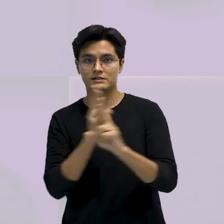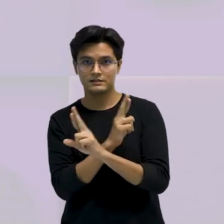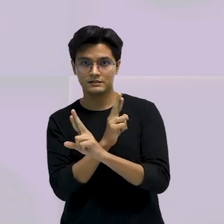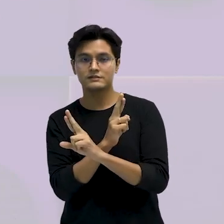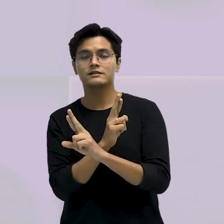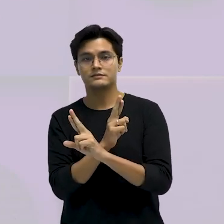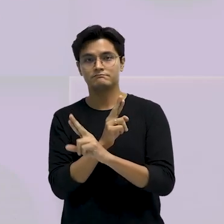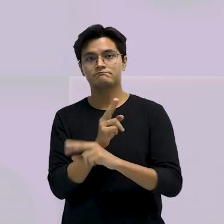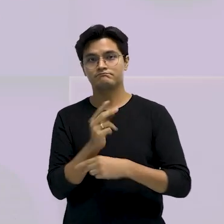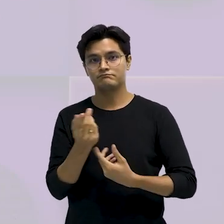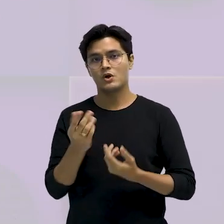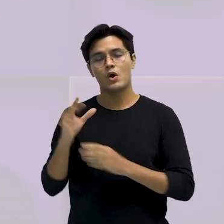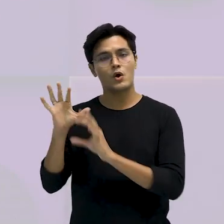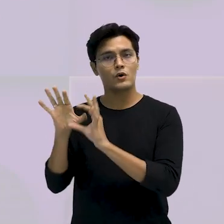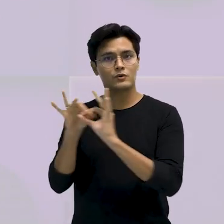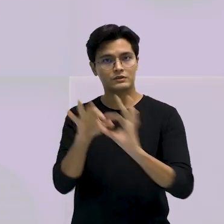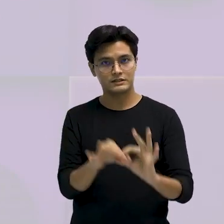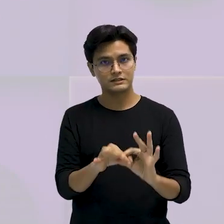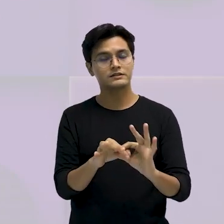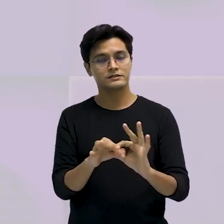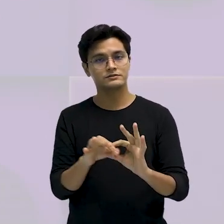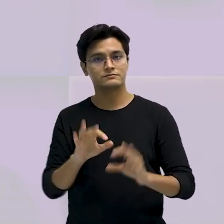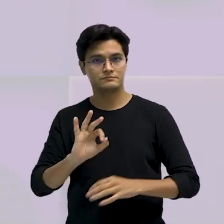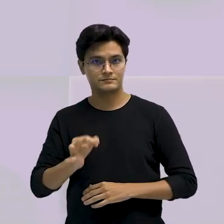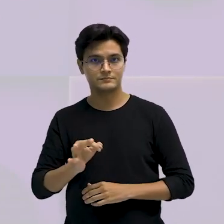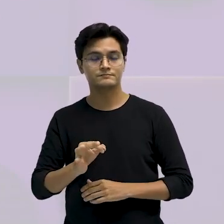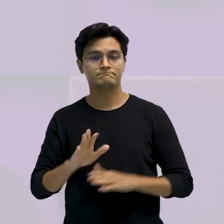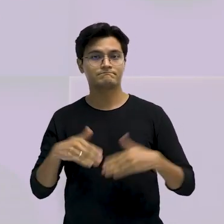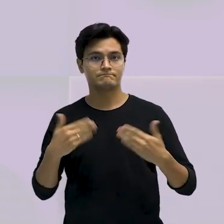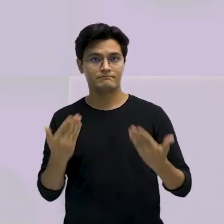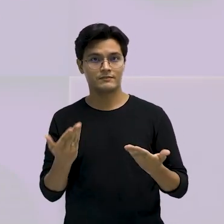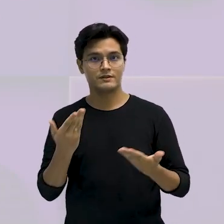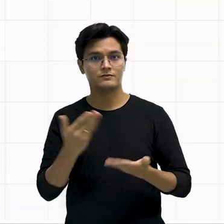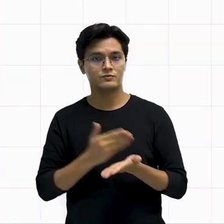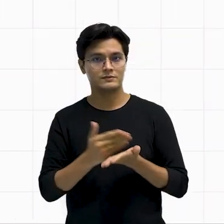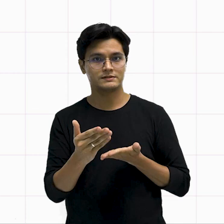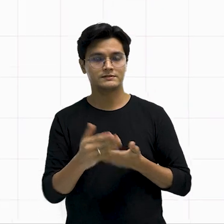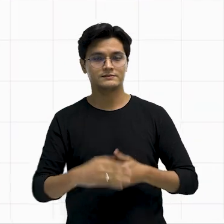ao nosso contexto diário. Tá bom? Então, vamos lá!